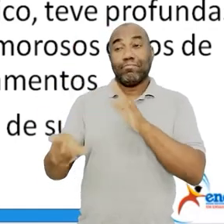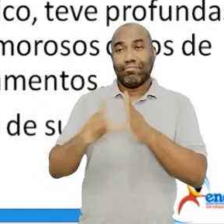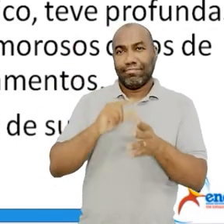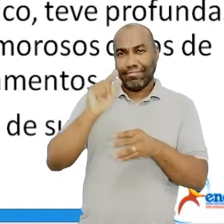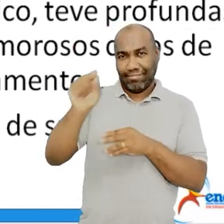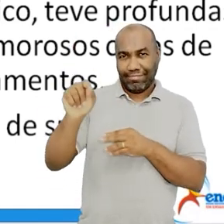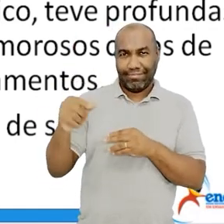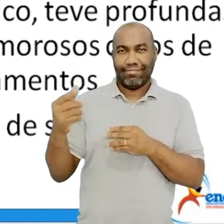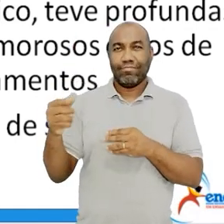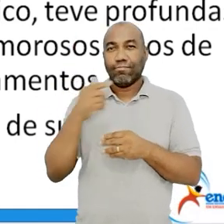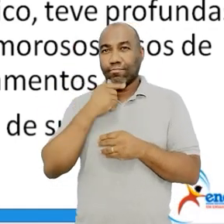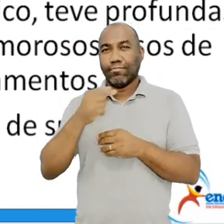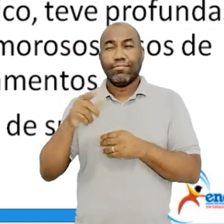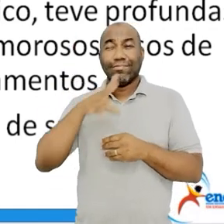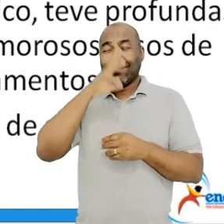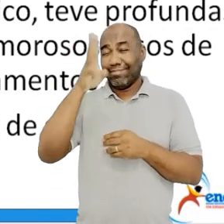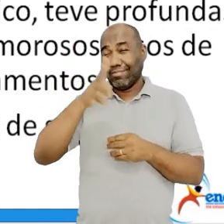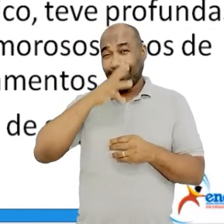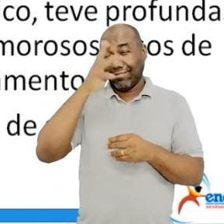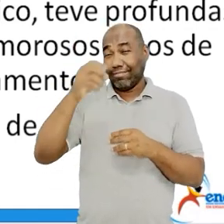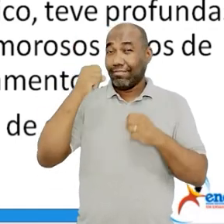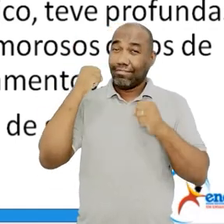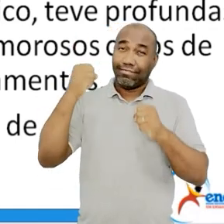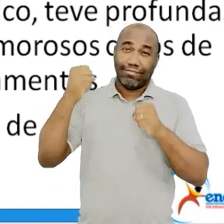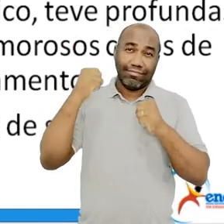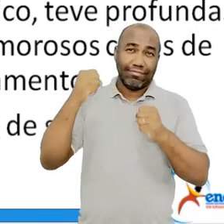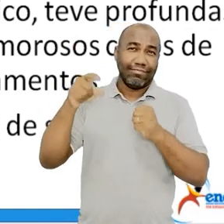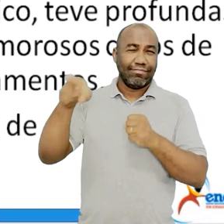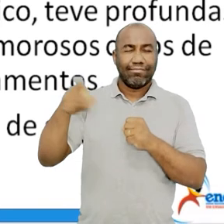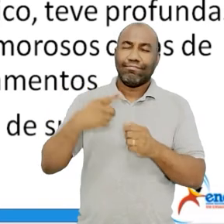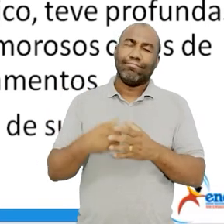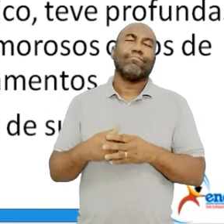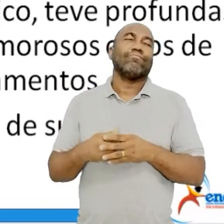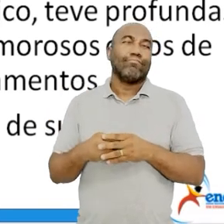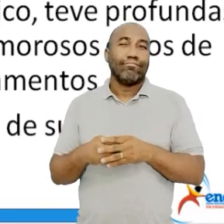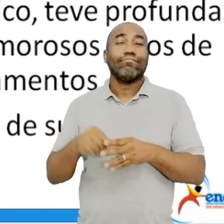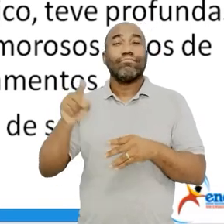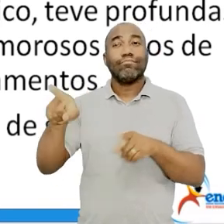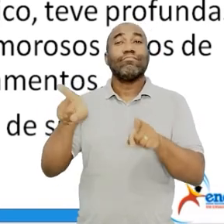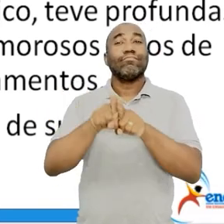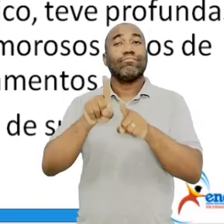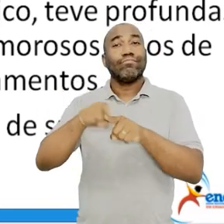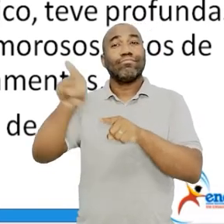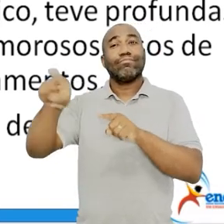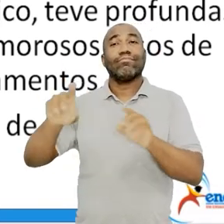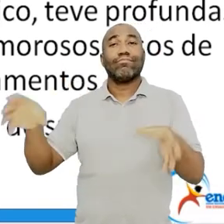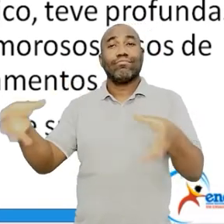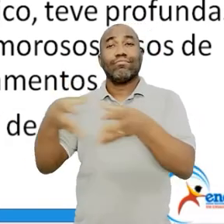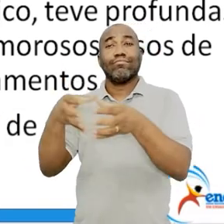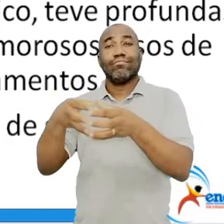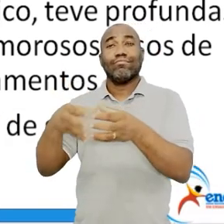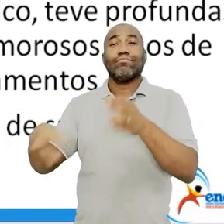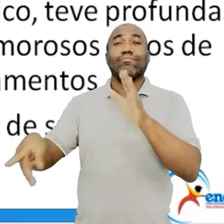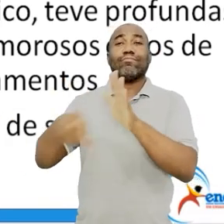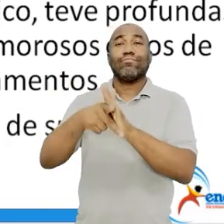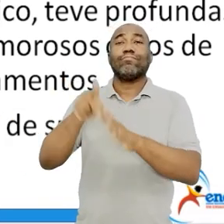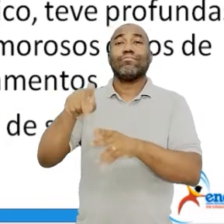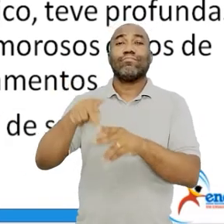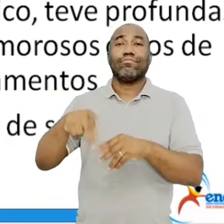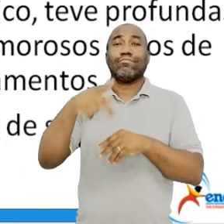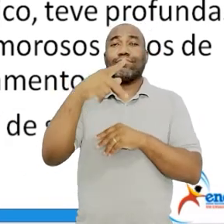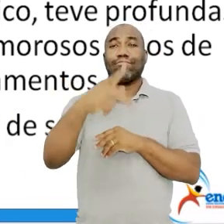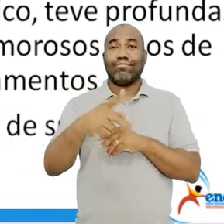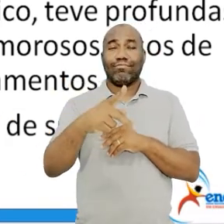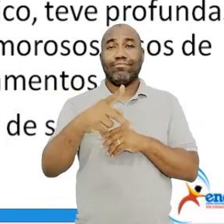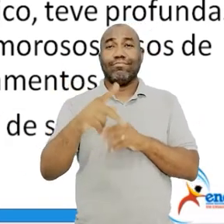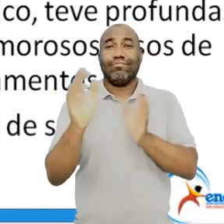aos extremos. Mesmo sendo rico, ele foi líder do Partido Comunista no Brasil, o que é bem